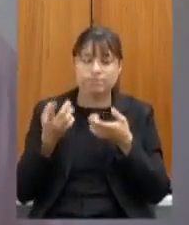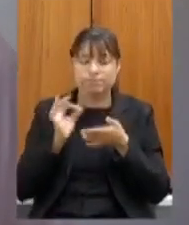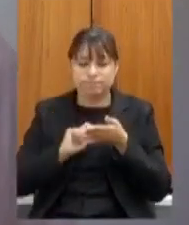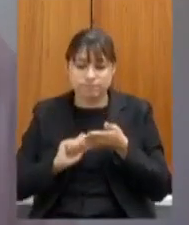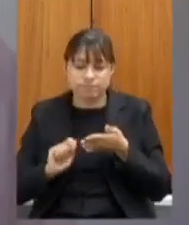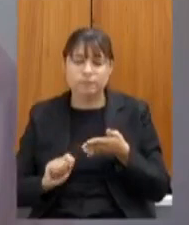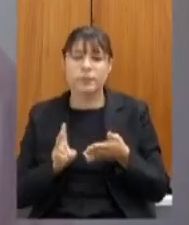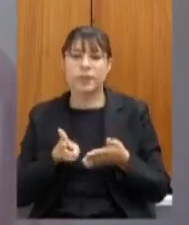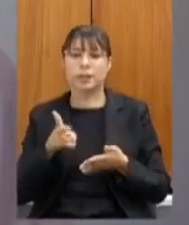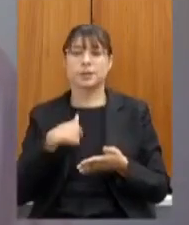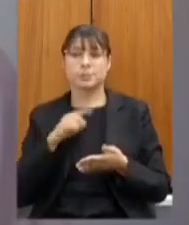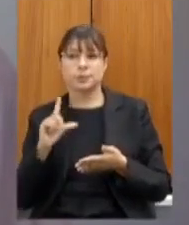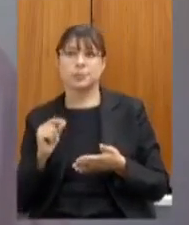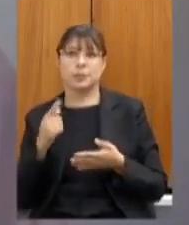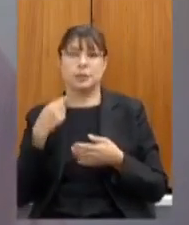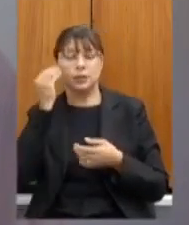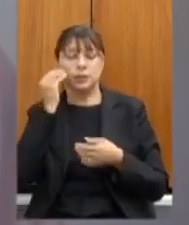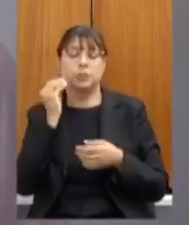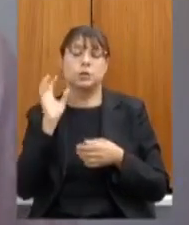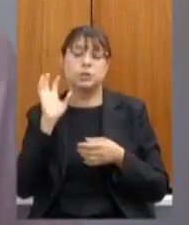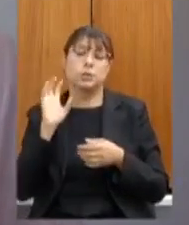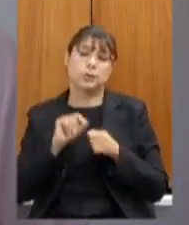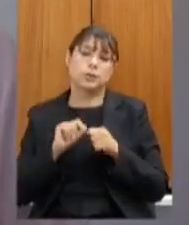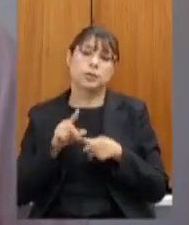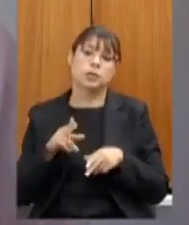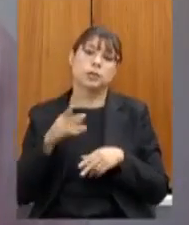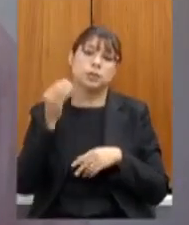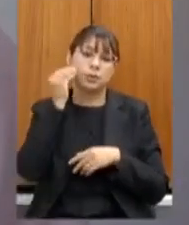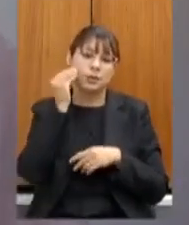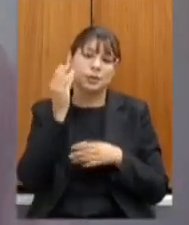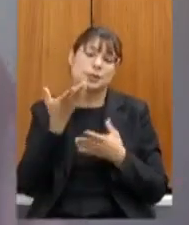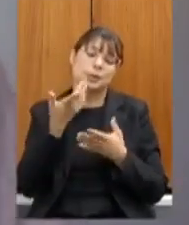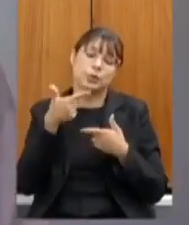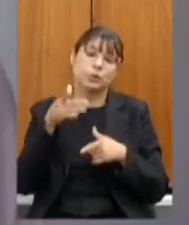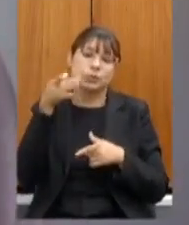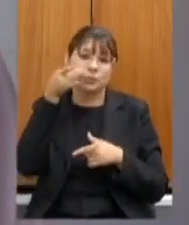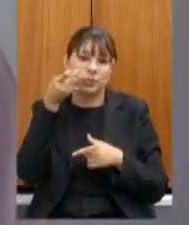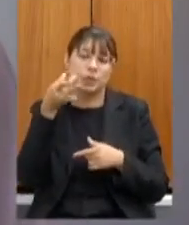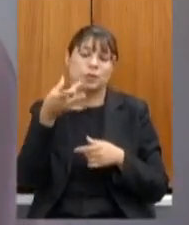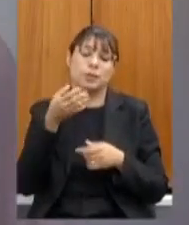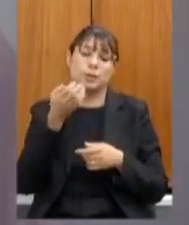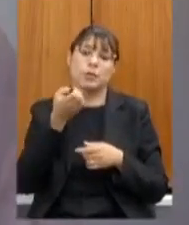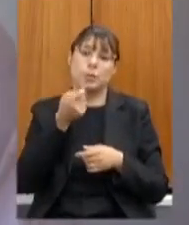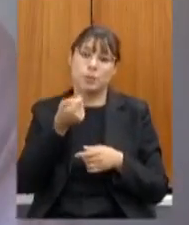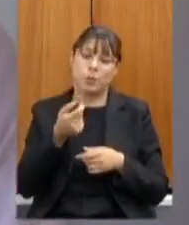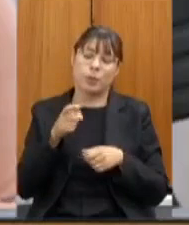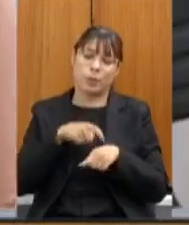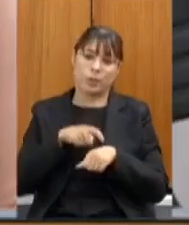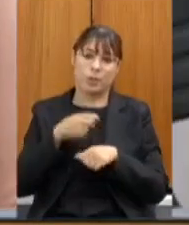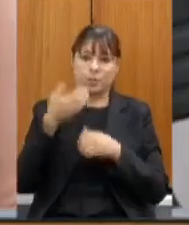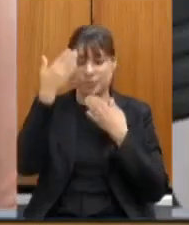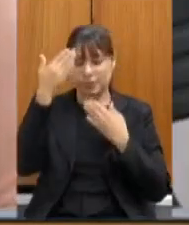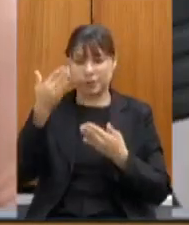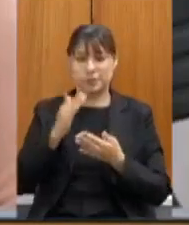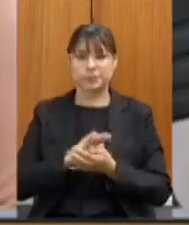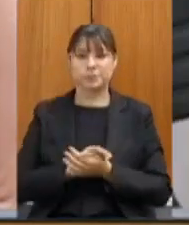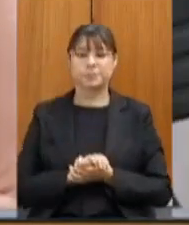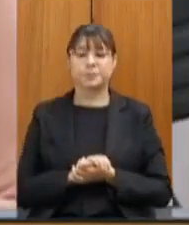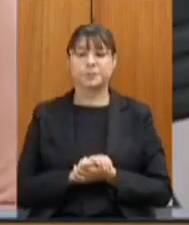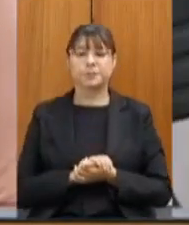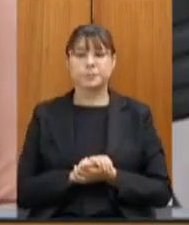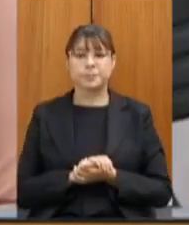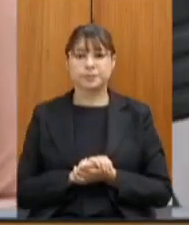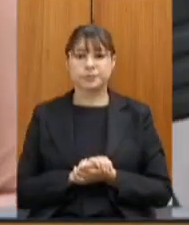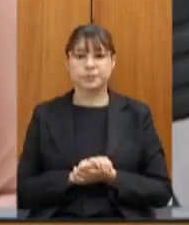e já na expectativa de nos encontrarmos presencialmente em breve muito obrigada obrigada também registrar